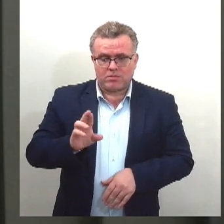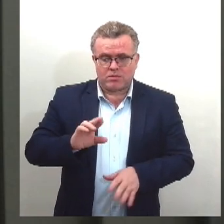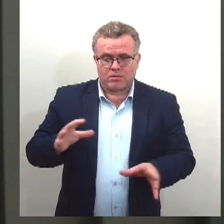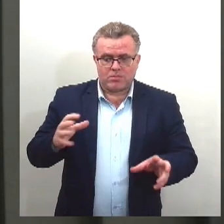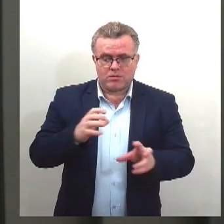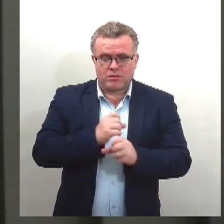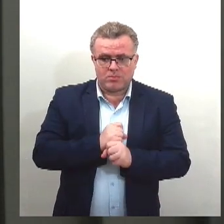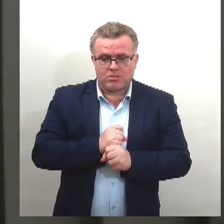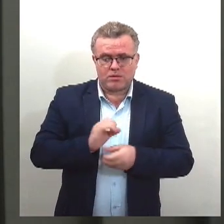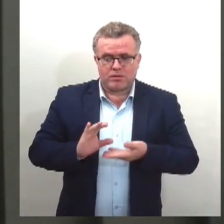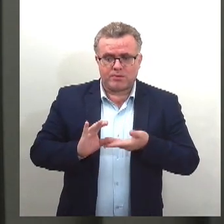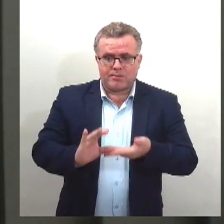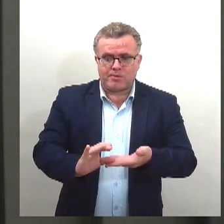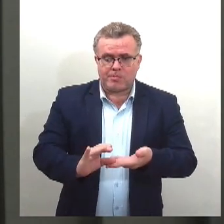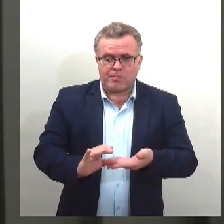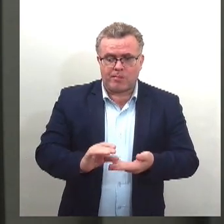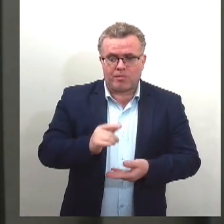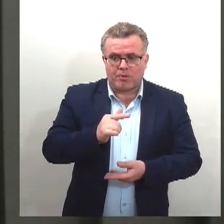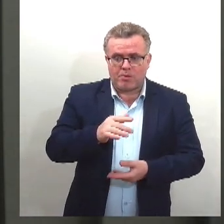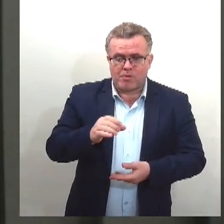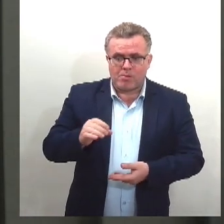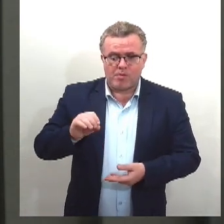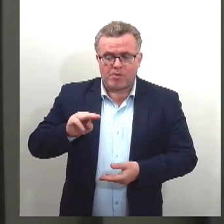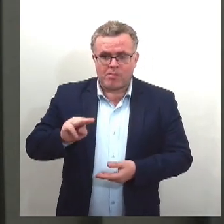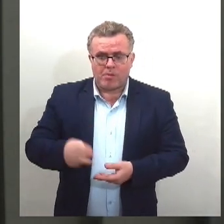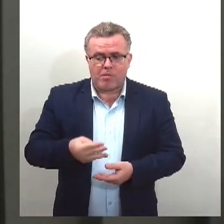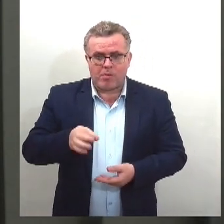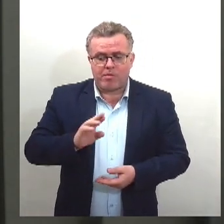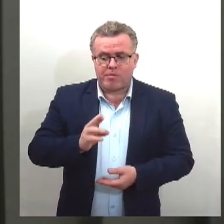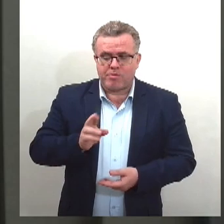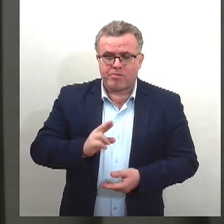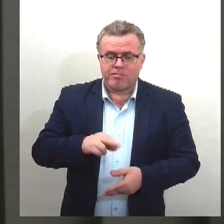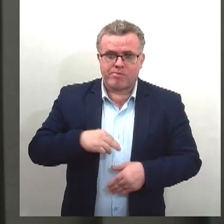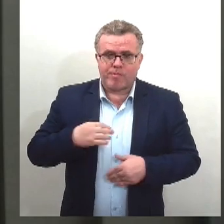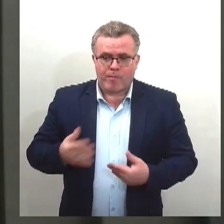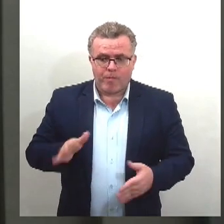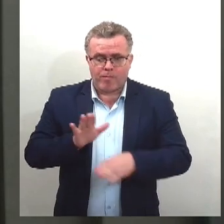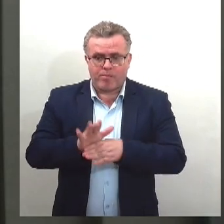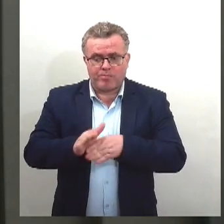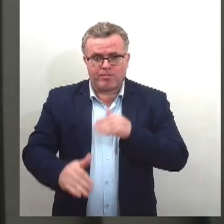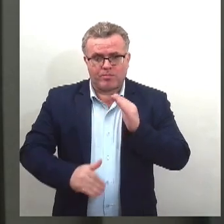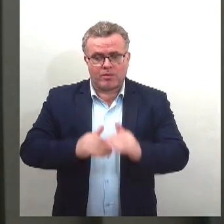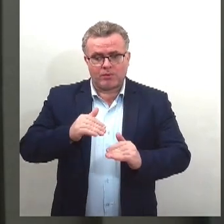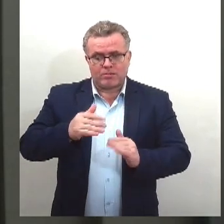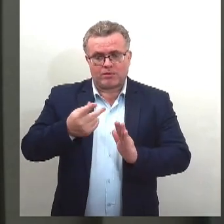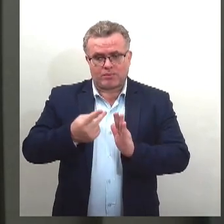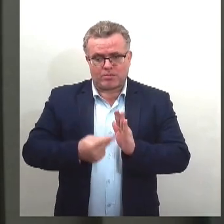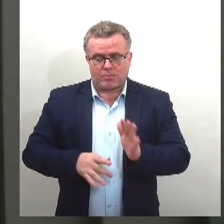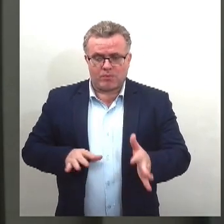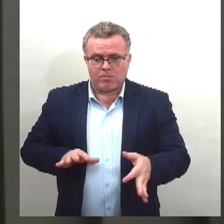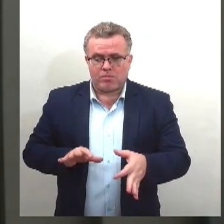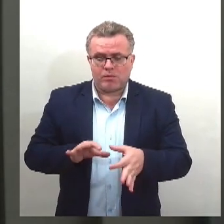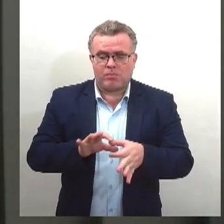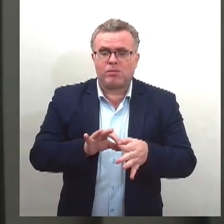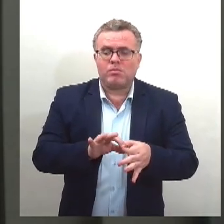total de R 700 mil para o desenvolvimento de projetos voltados à promoção, proteção e defesa